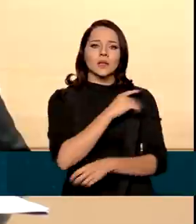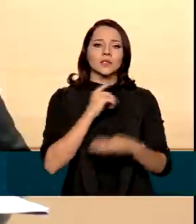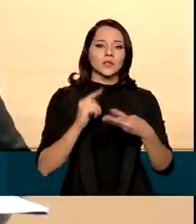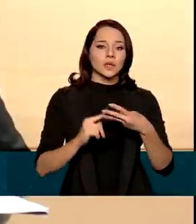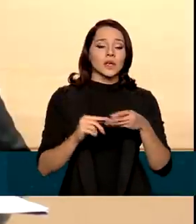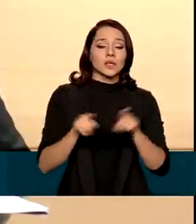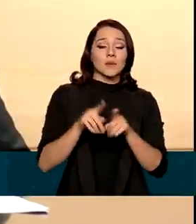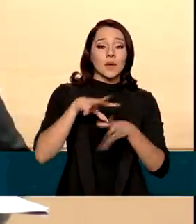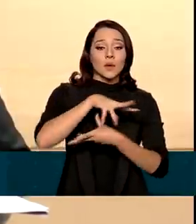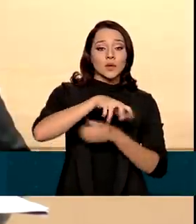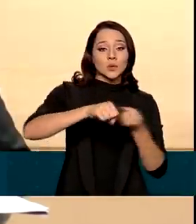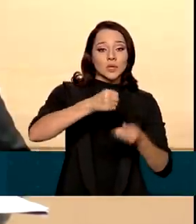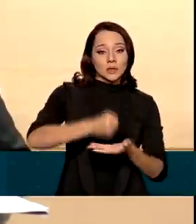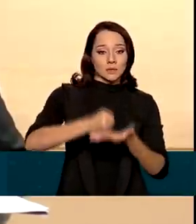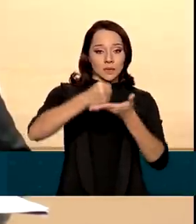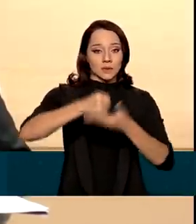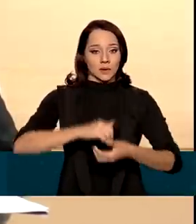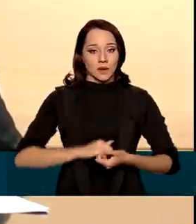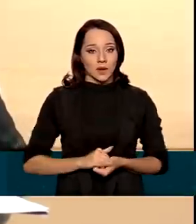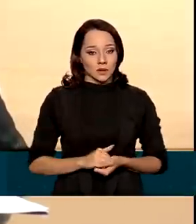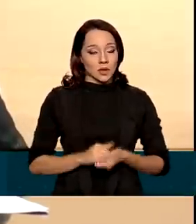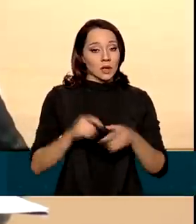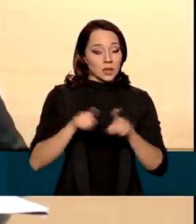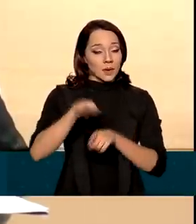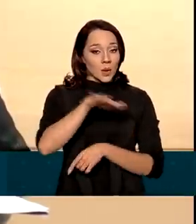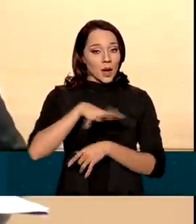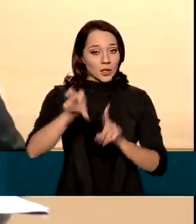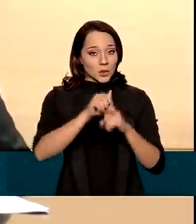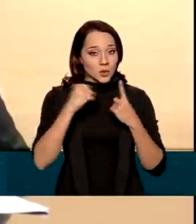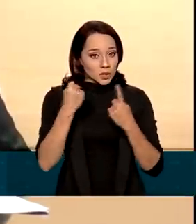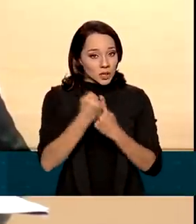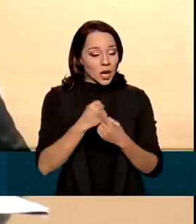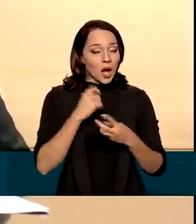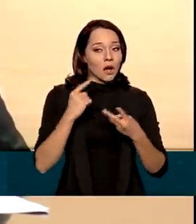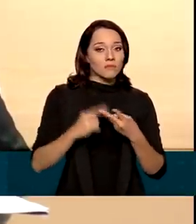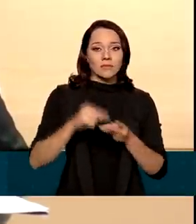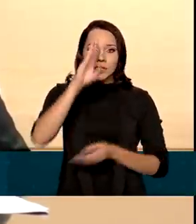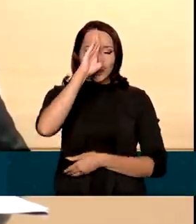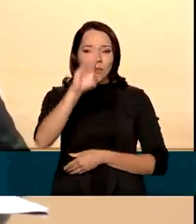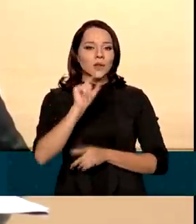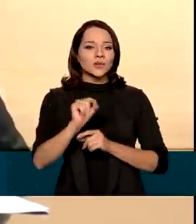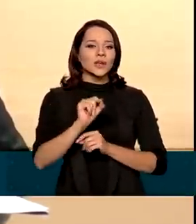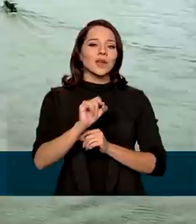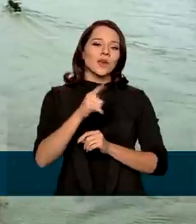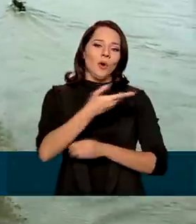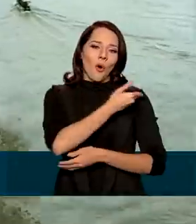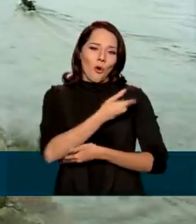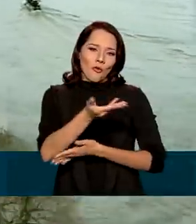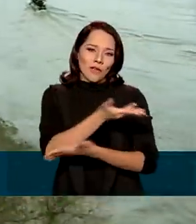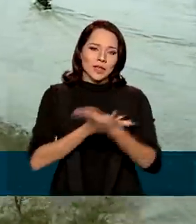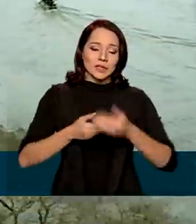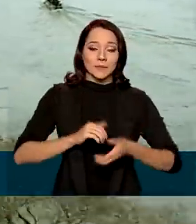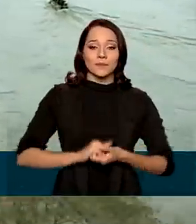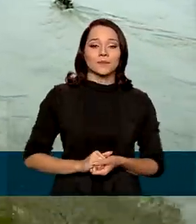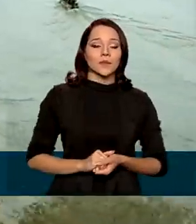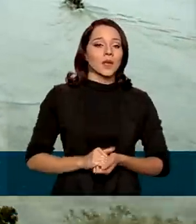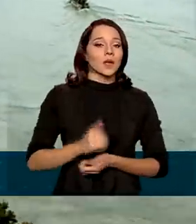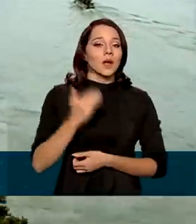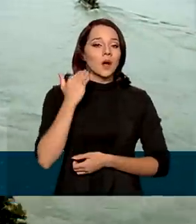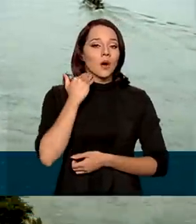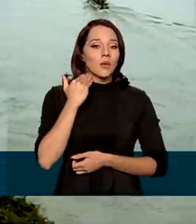com a sustentabilidade, com a questão social e, sobretudo, com a governança. Segundo o Banco